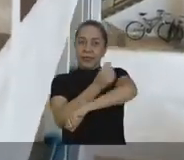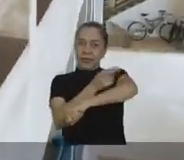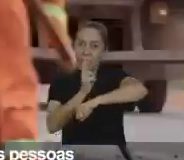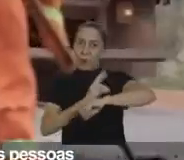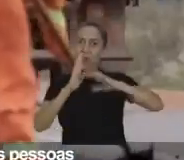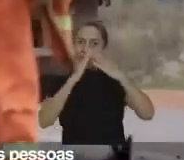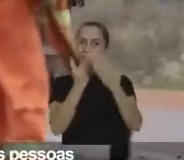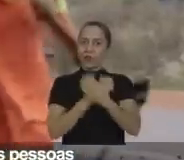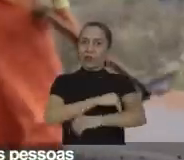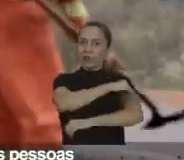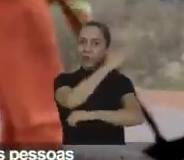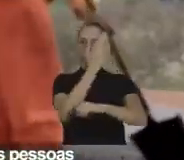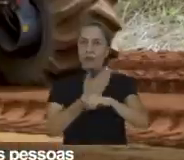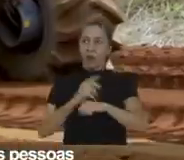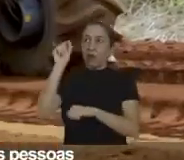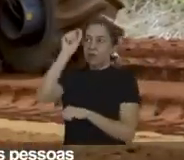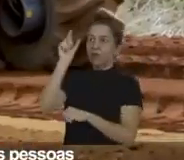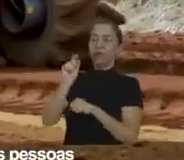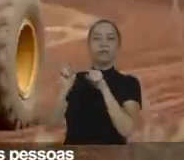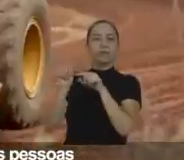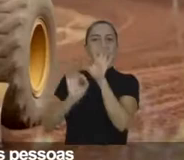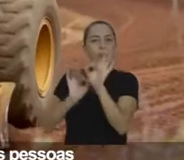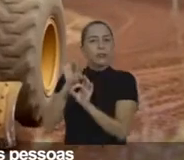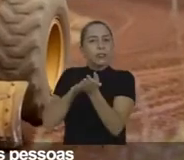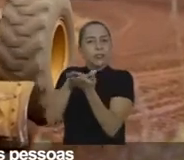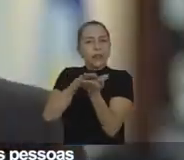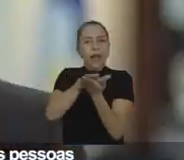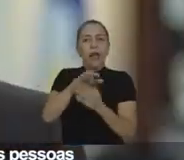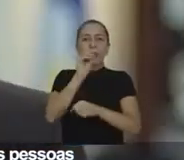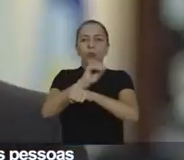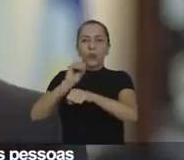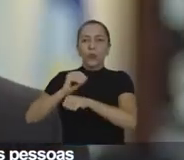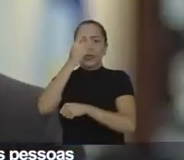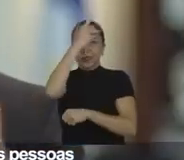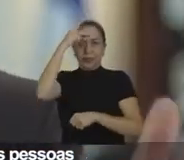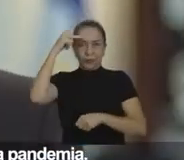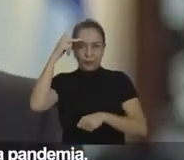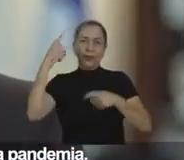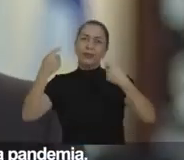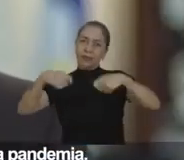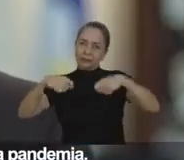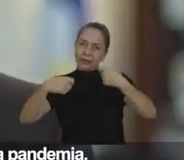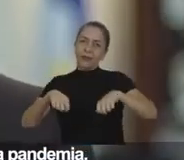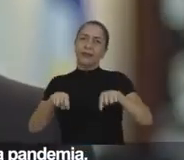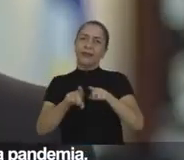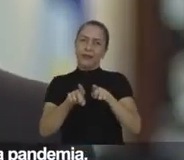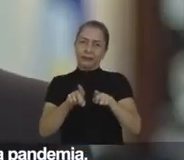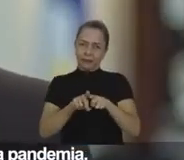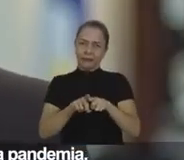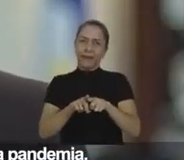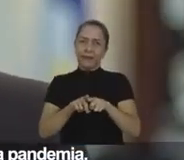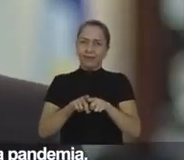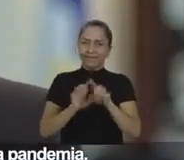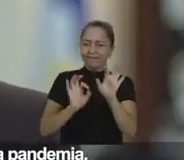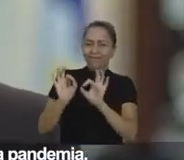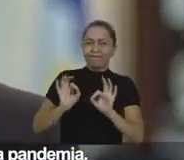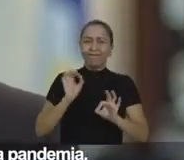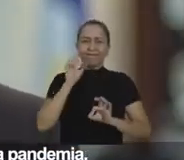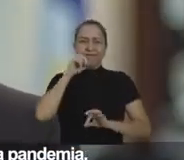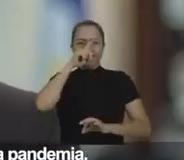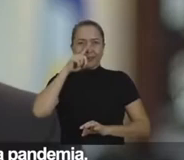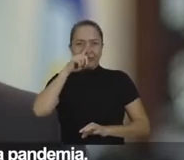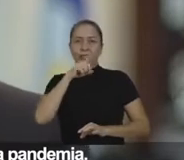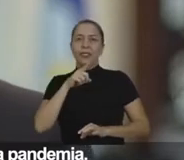integral, bico do papagaio, arrumando as estradas, cuidando também das pessoas que ali também se encontravam em